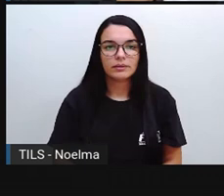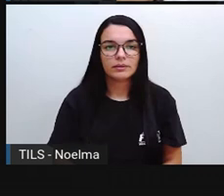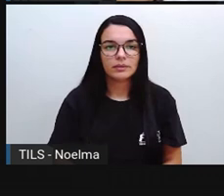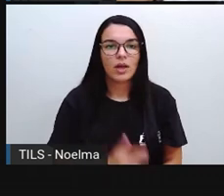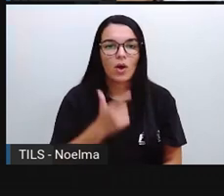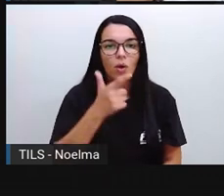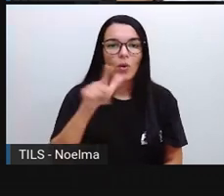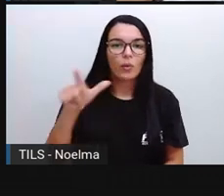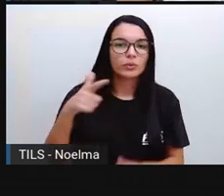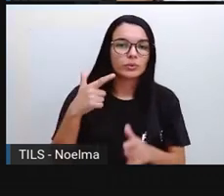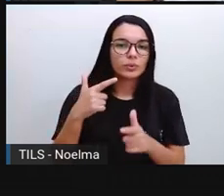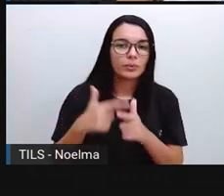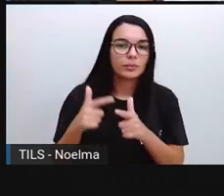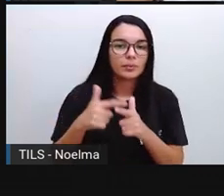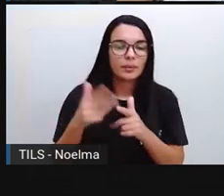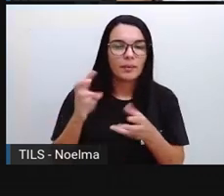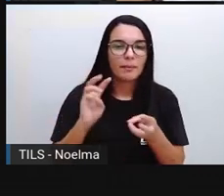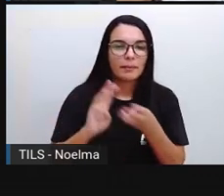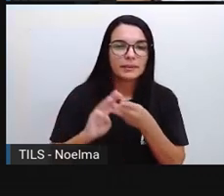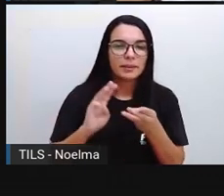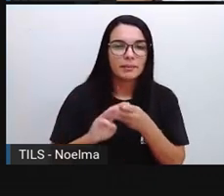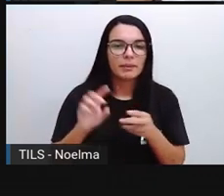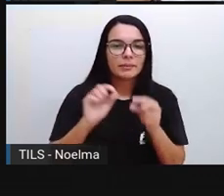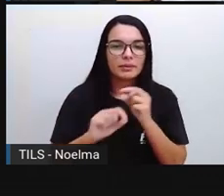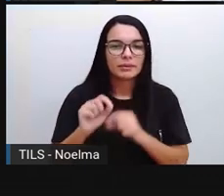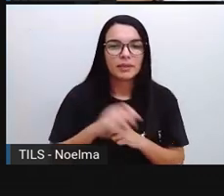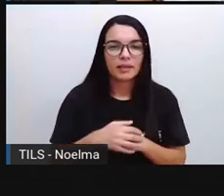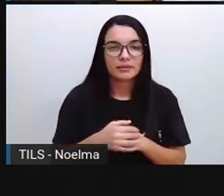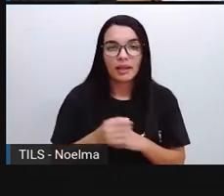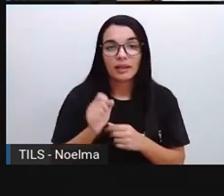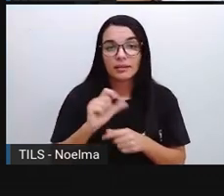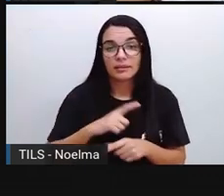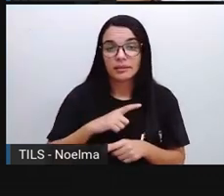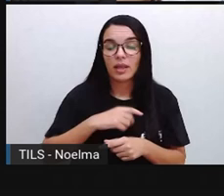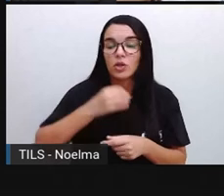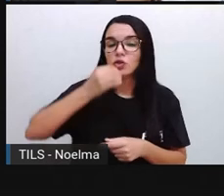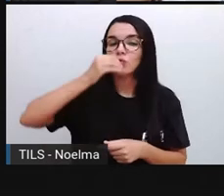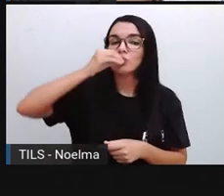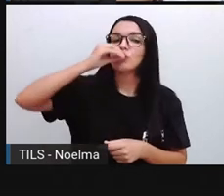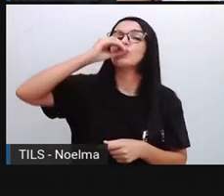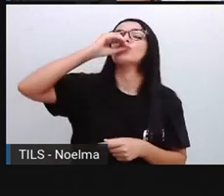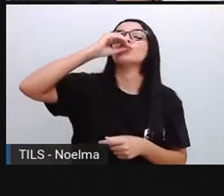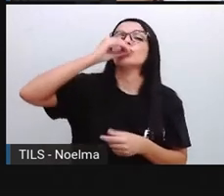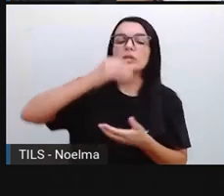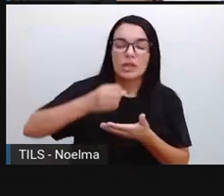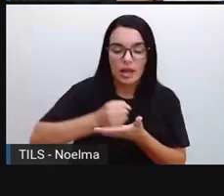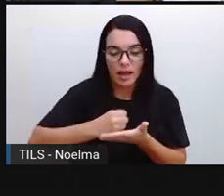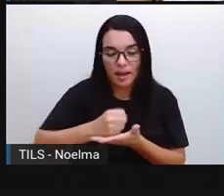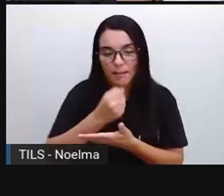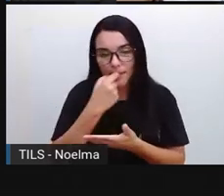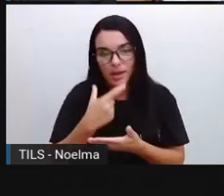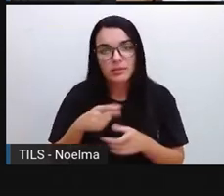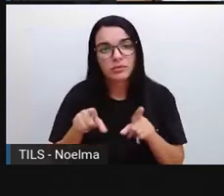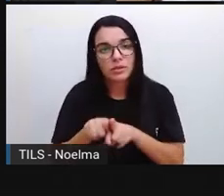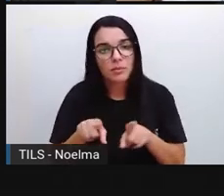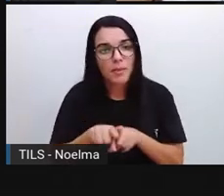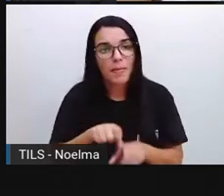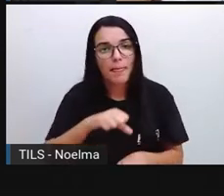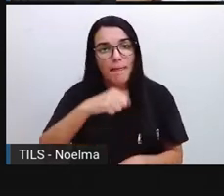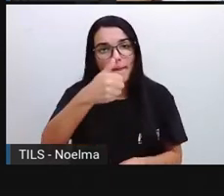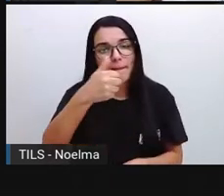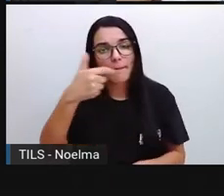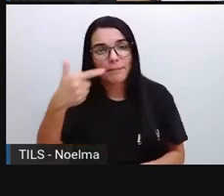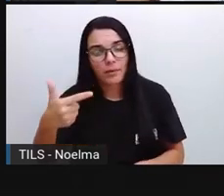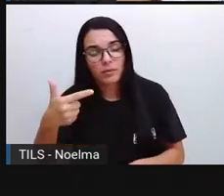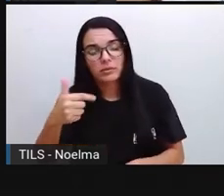próximo probleminha aí, ó, é o xarope, que ela tem que tomar, ó, de doze em doze horas, duas vezes ao dia.